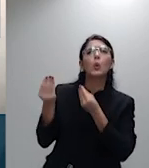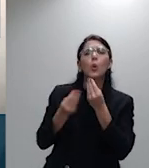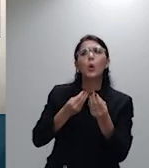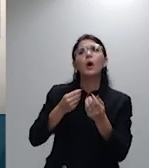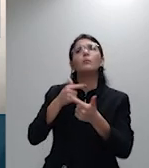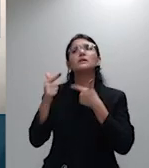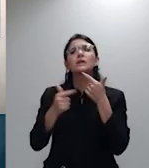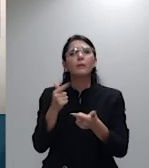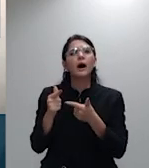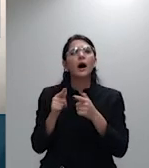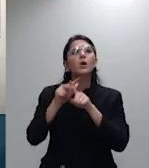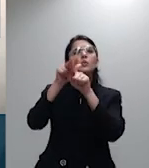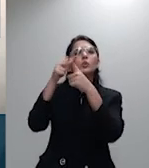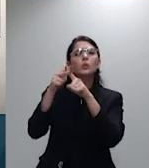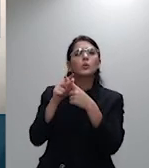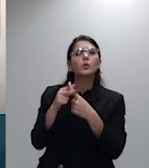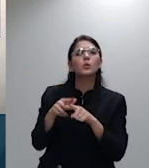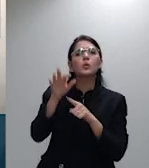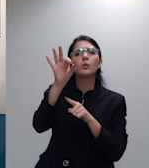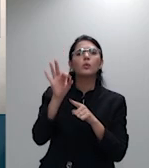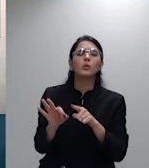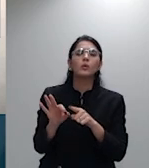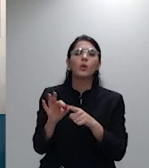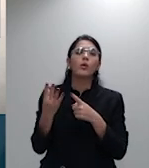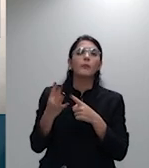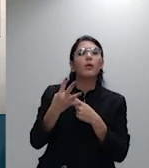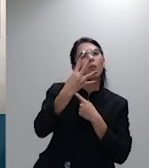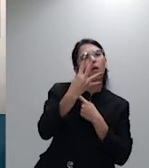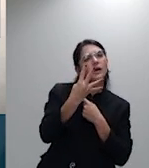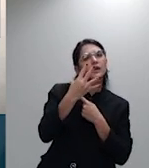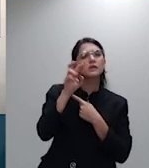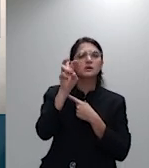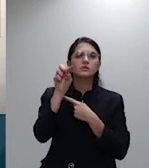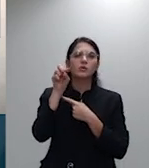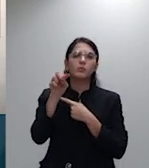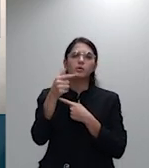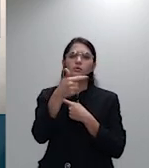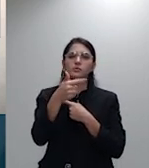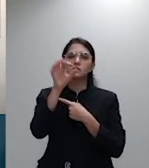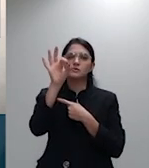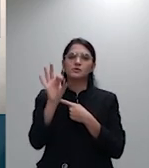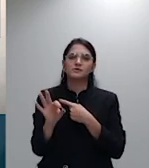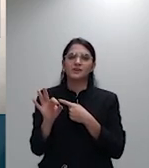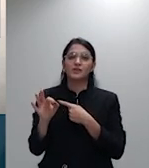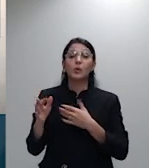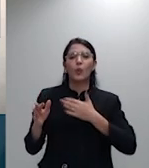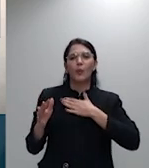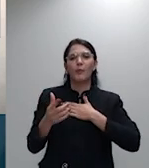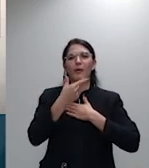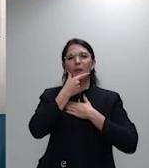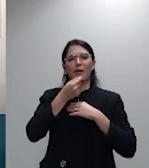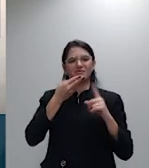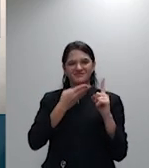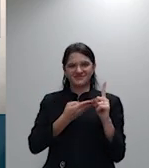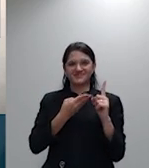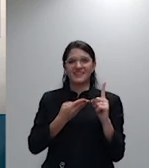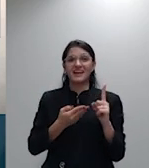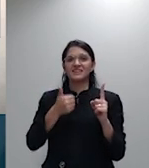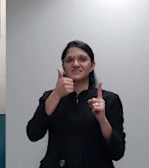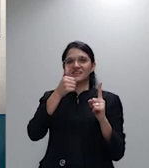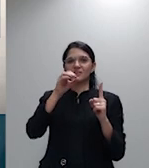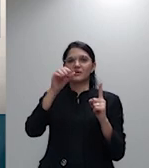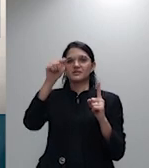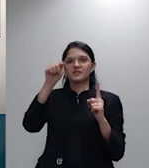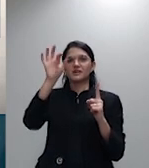45.2% já o meu cliente sofreu 107% por quê? porque a parte recorrida